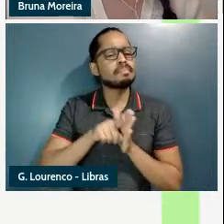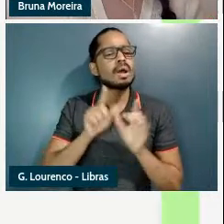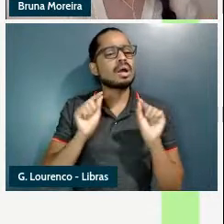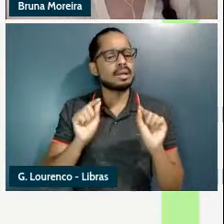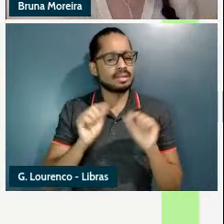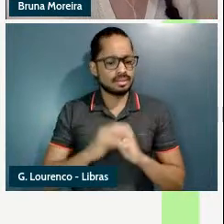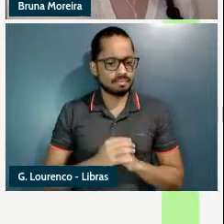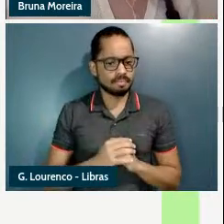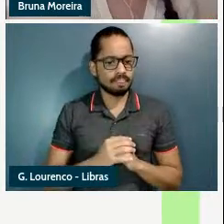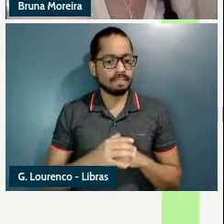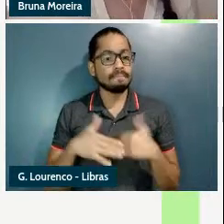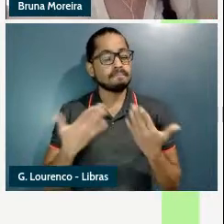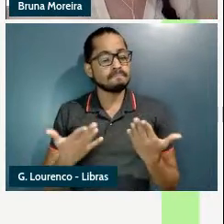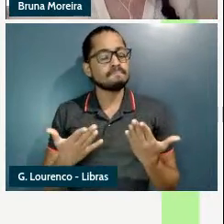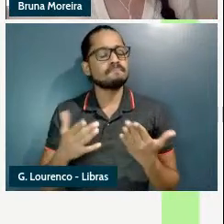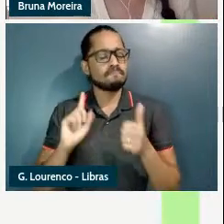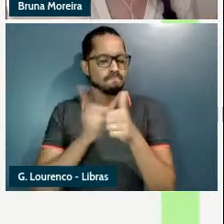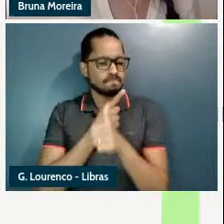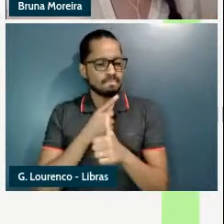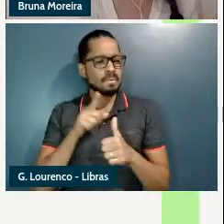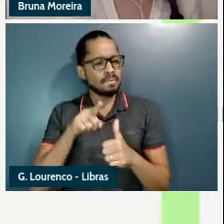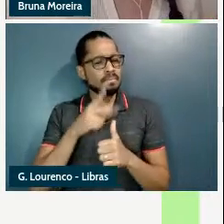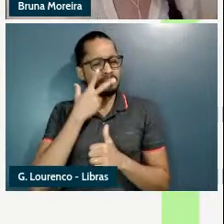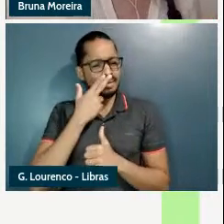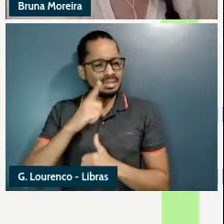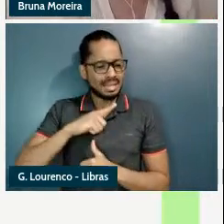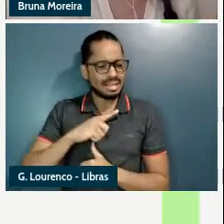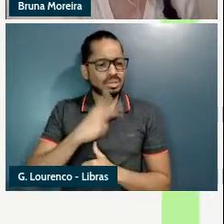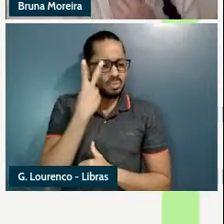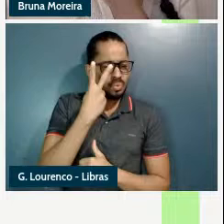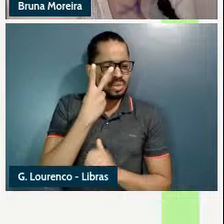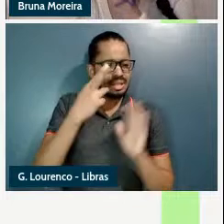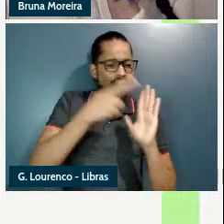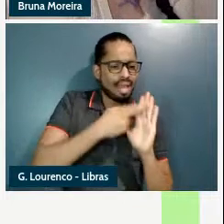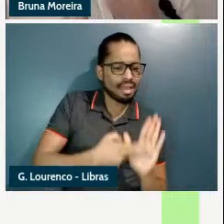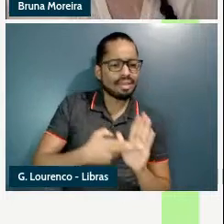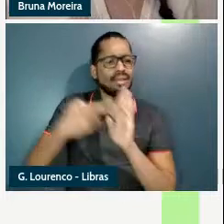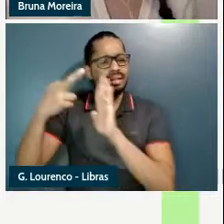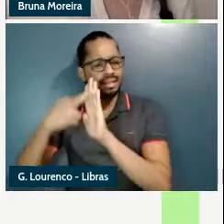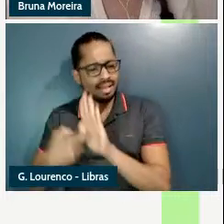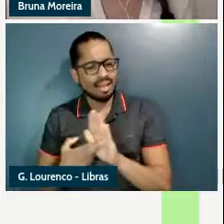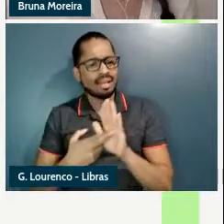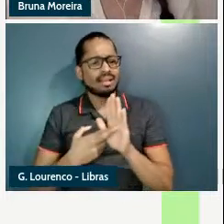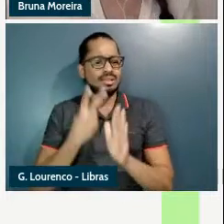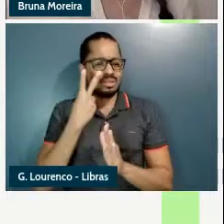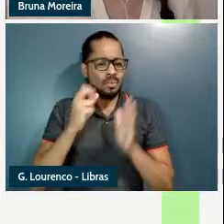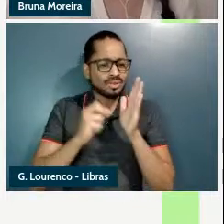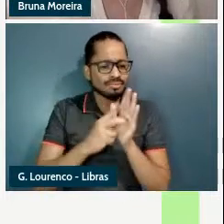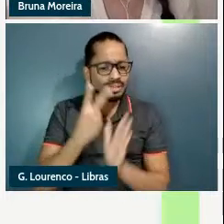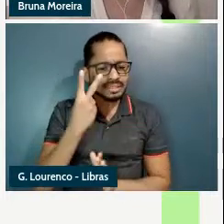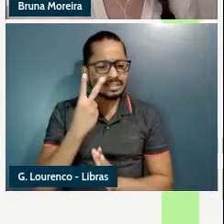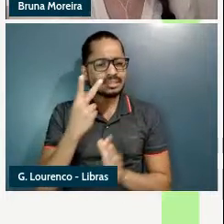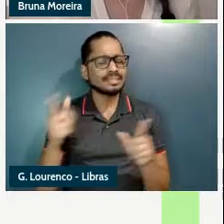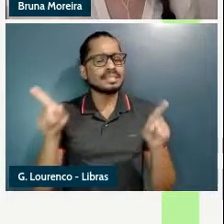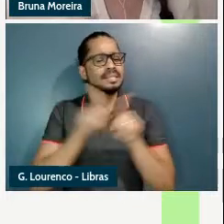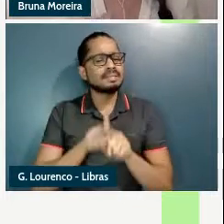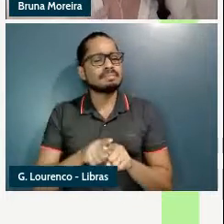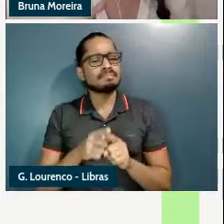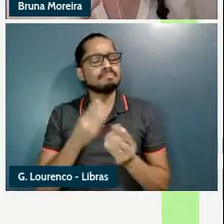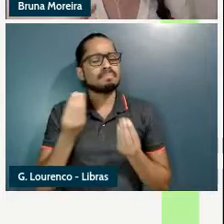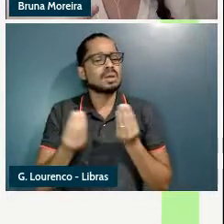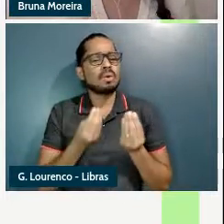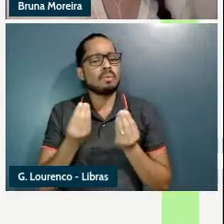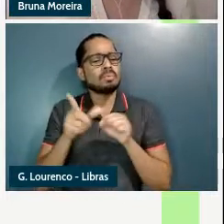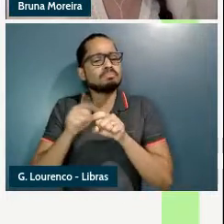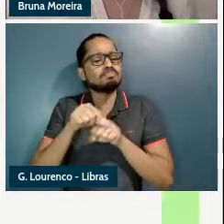primeiro a duplicação de regras que como eu já falei e no segundo caso uma certa ausência de motivação selecional então